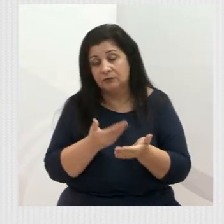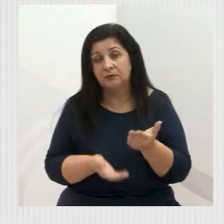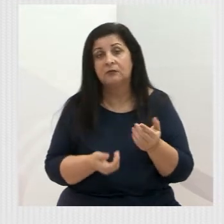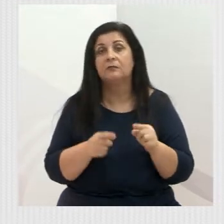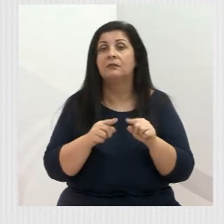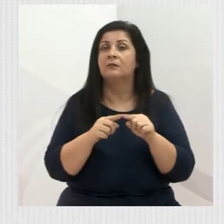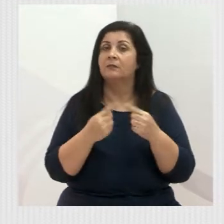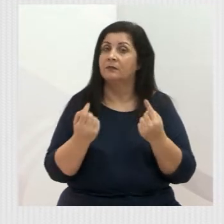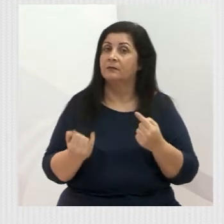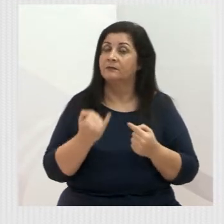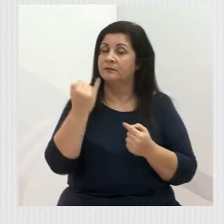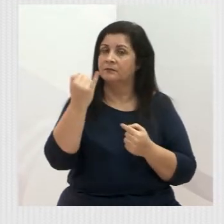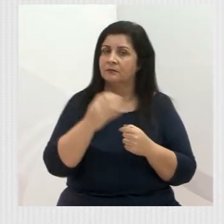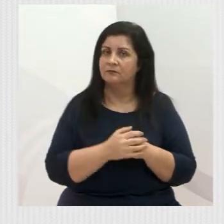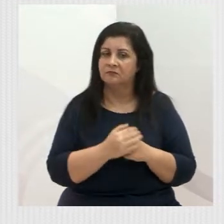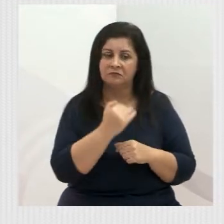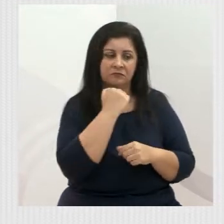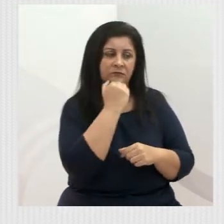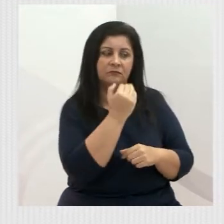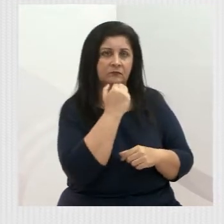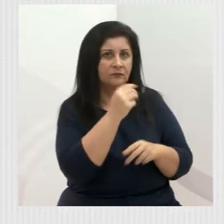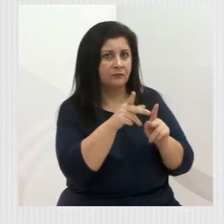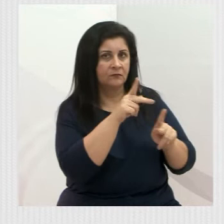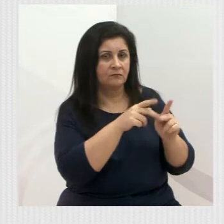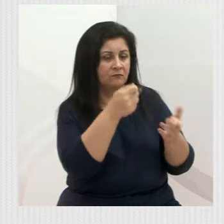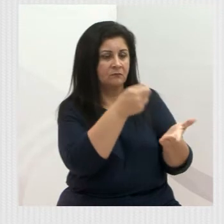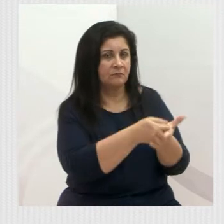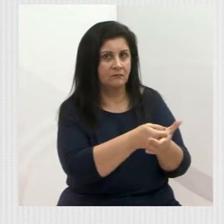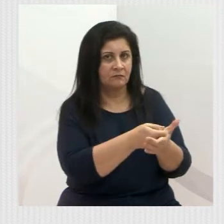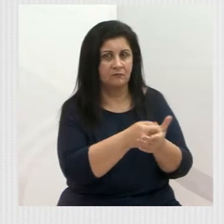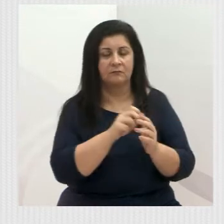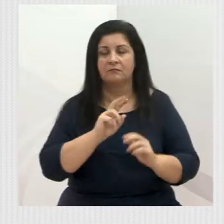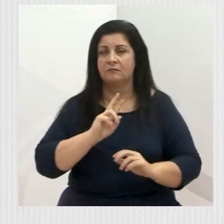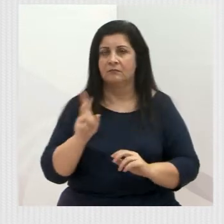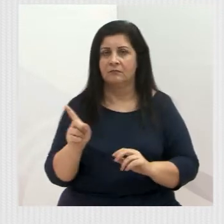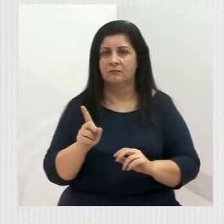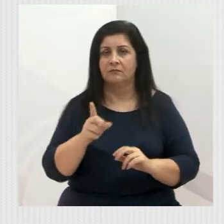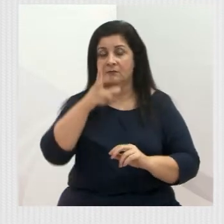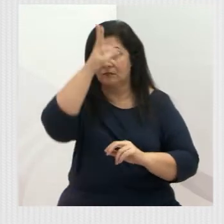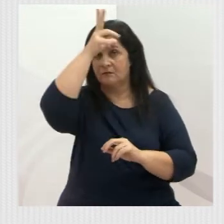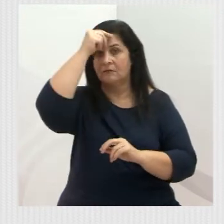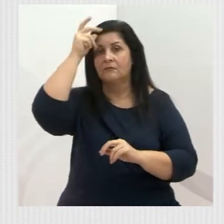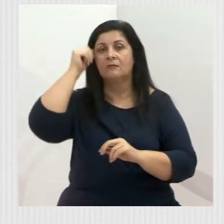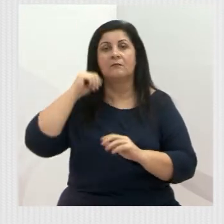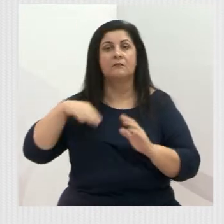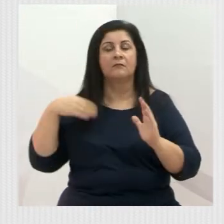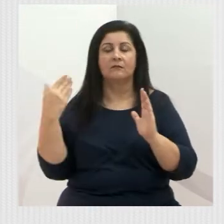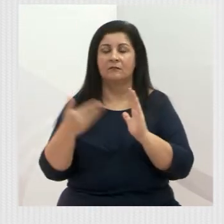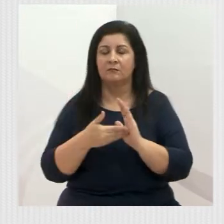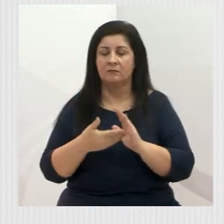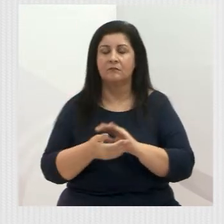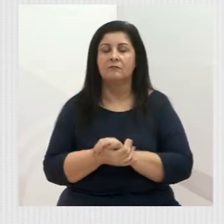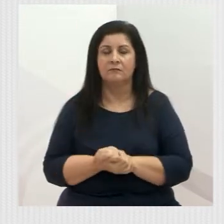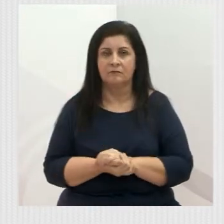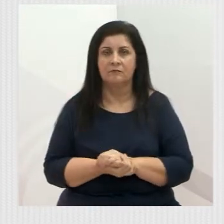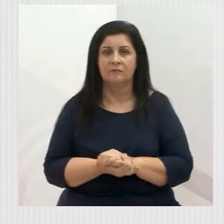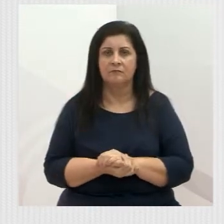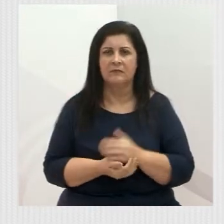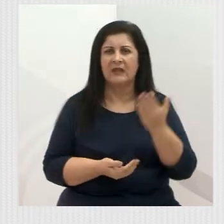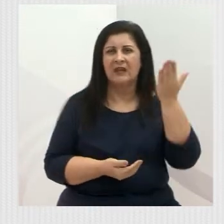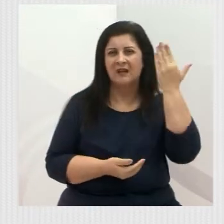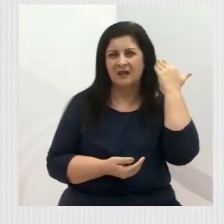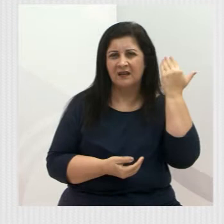lembrar que nenhum munícipe daquela região pagará por esse asfalto como era feito nas gestões passadas, onde